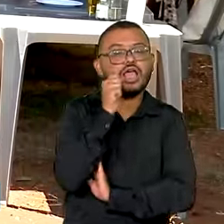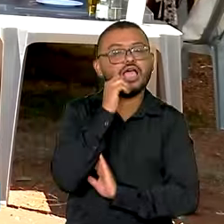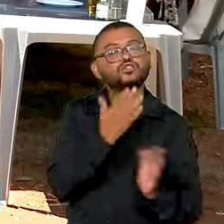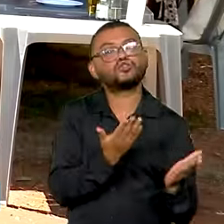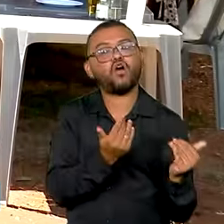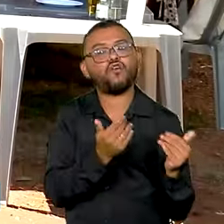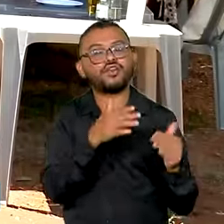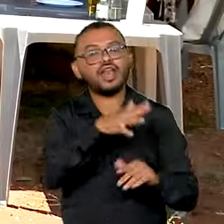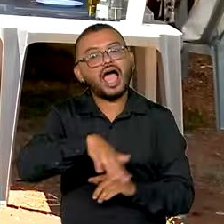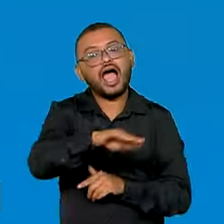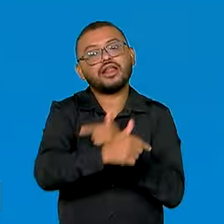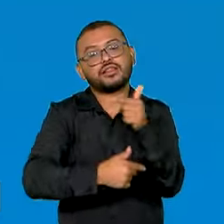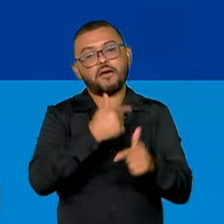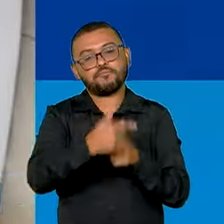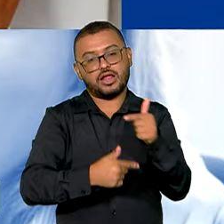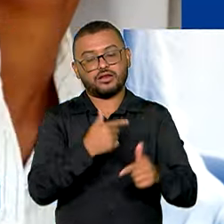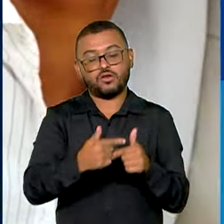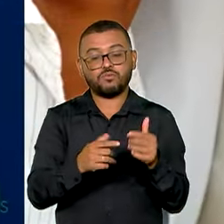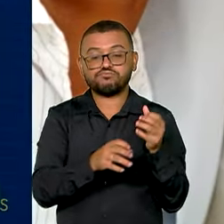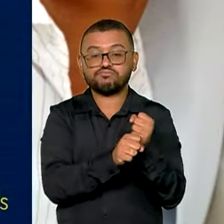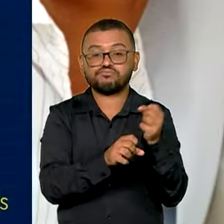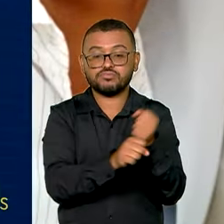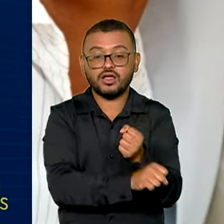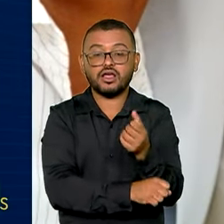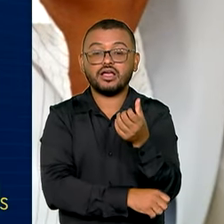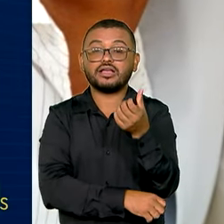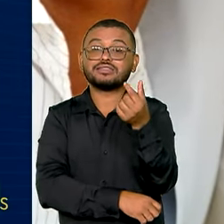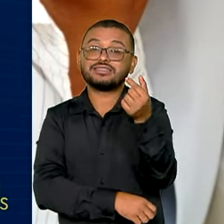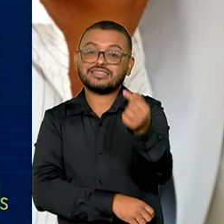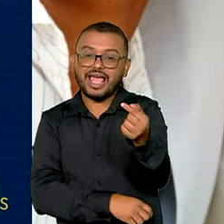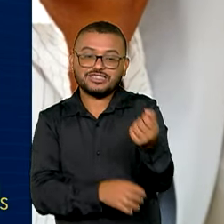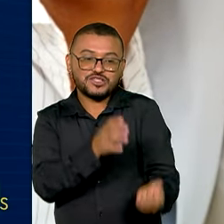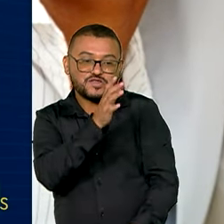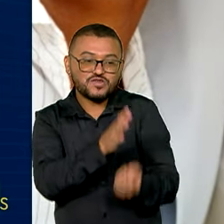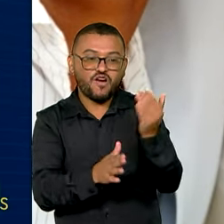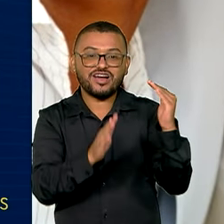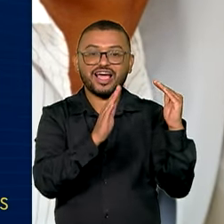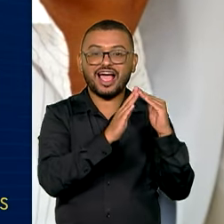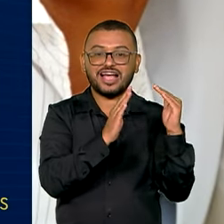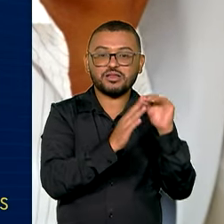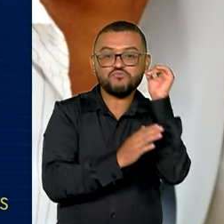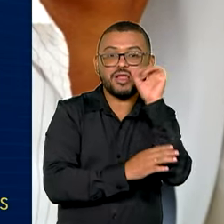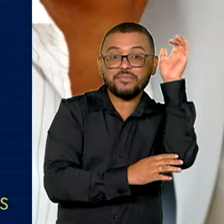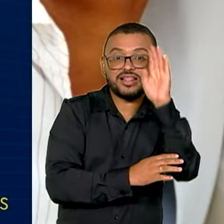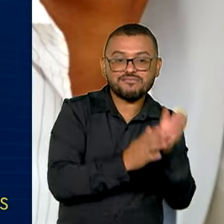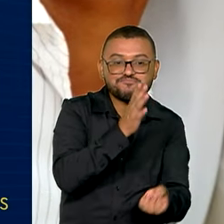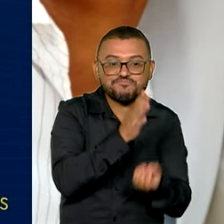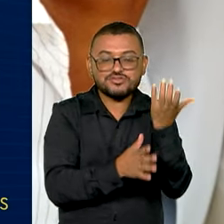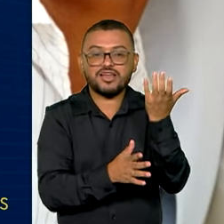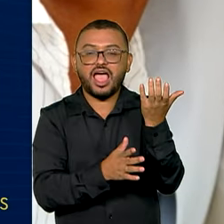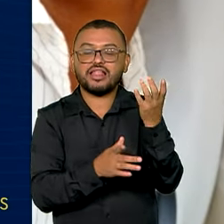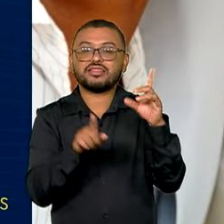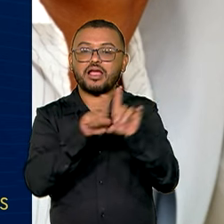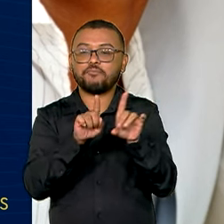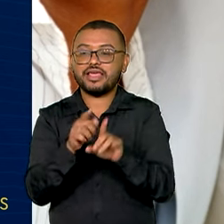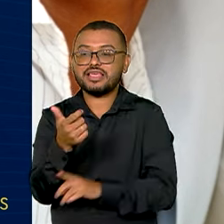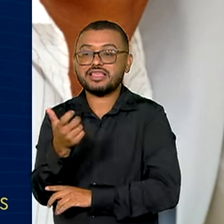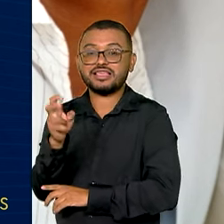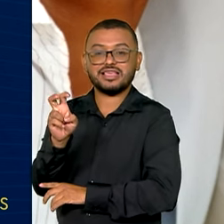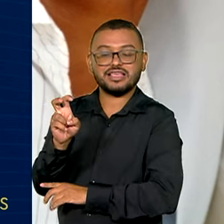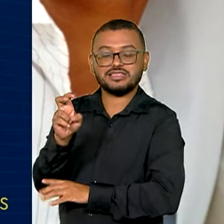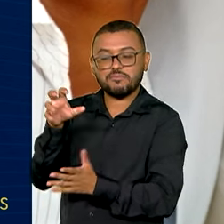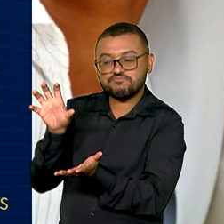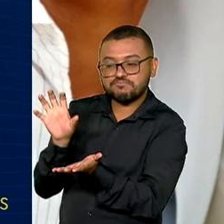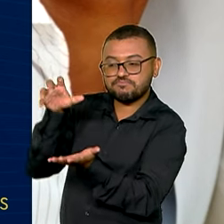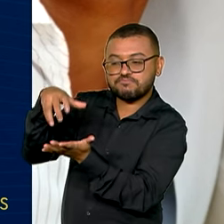no mercado de trabalho. No total, são sete novas casas da mulher brasileira, além de 15 novos